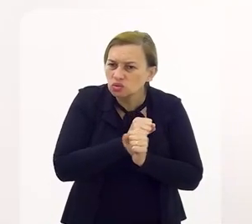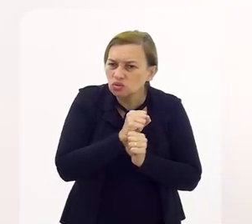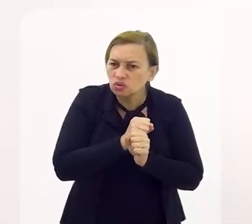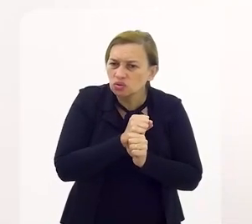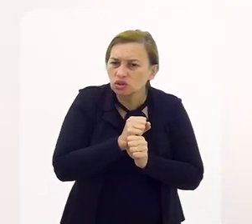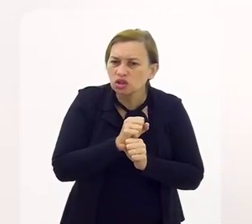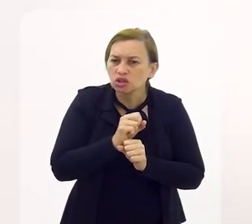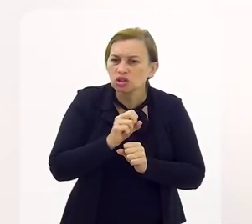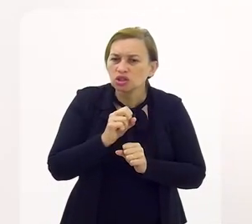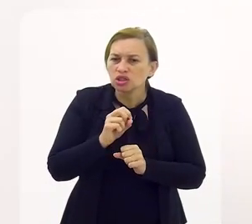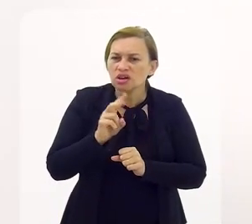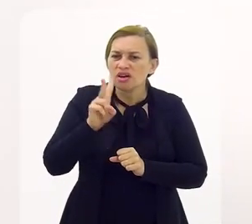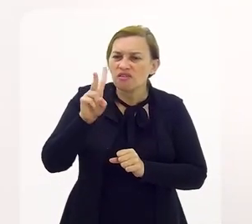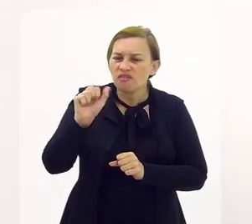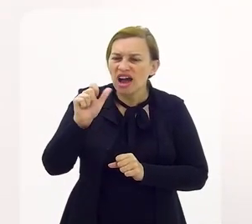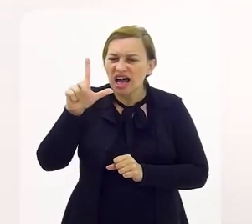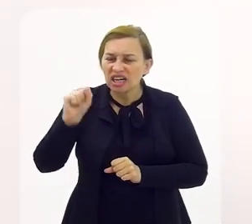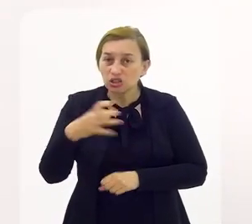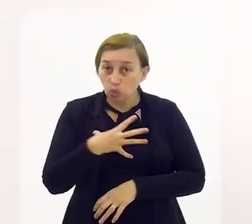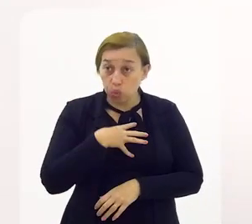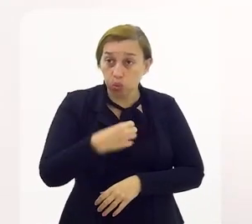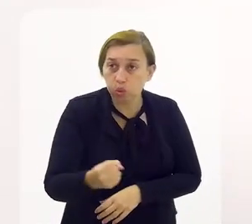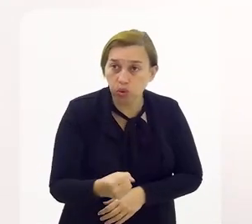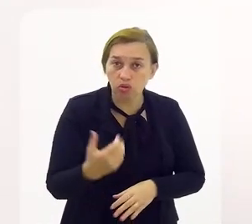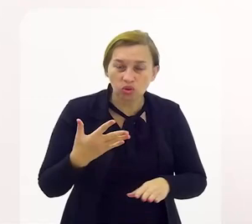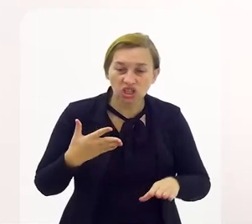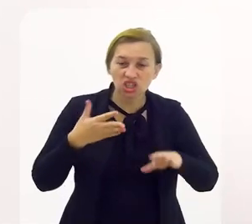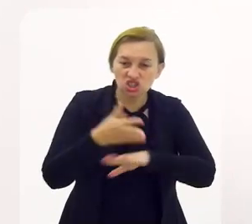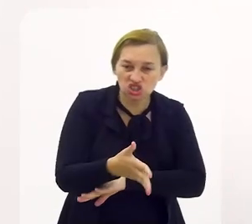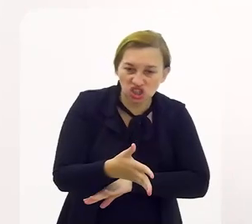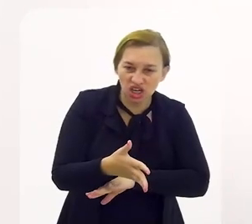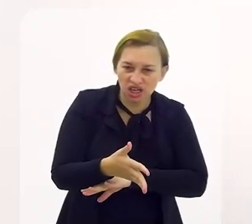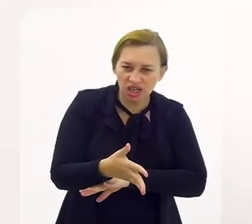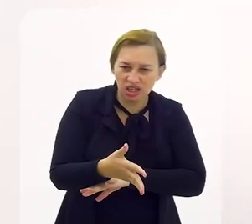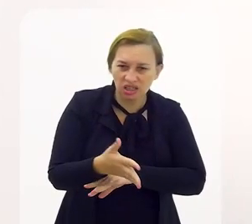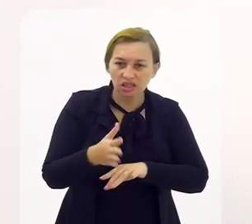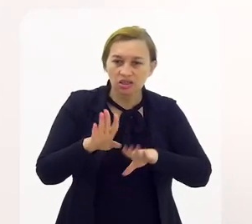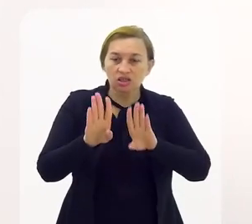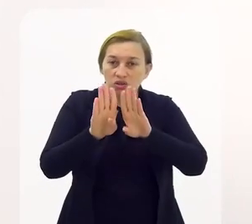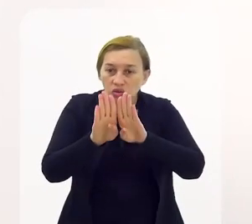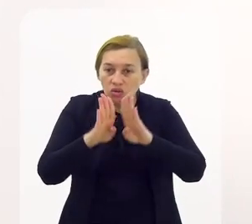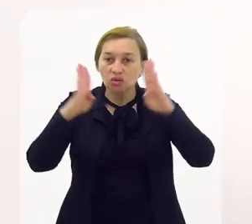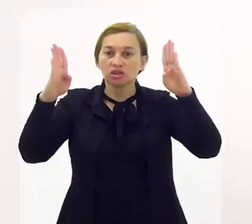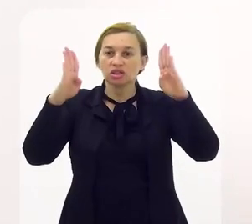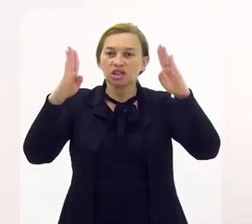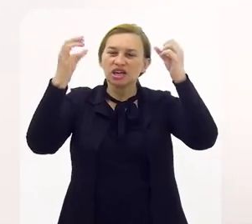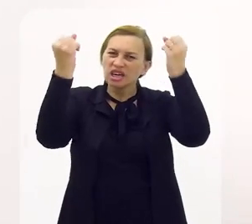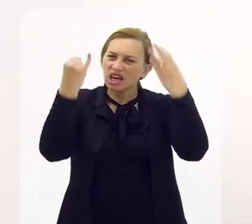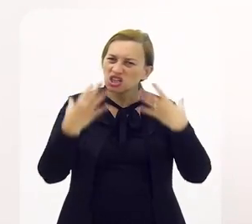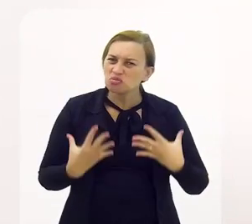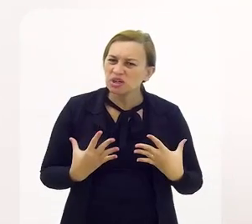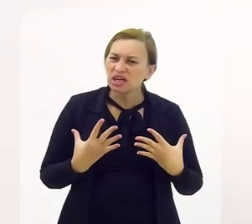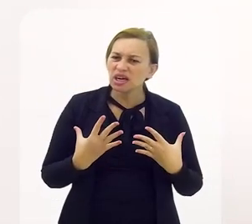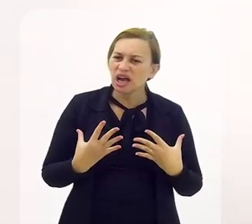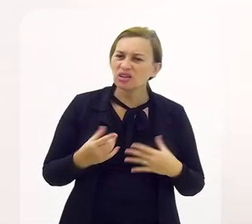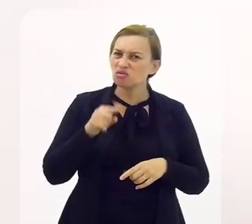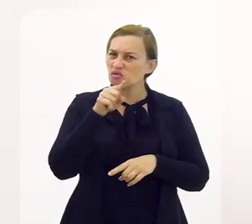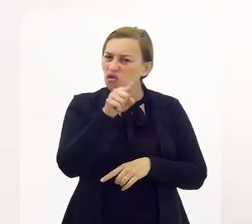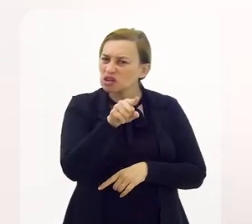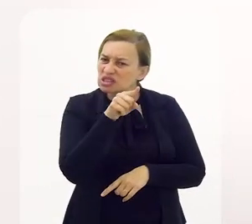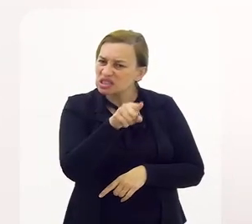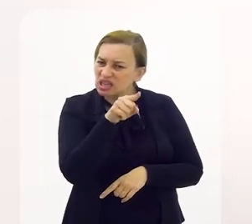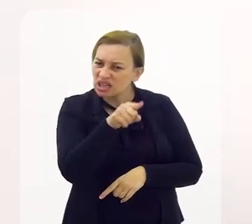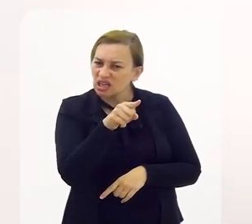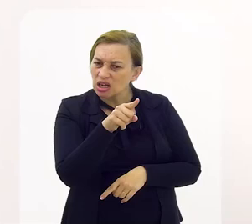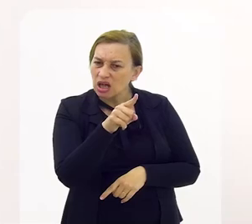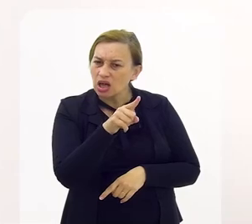Suicidas E só quando ele chega na câmera que é explicado a ele que ele estava